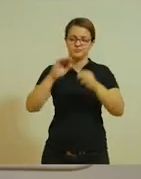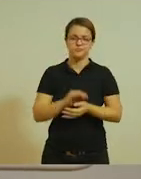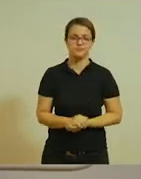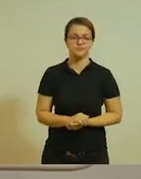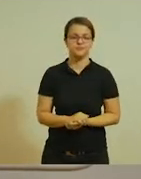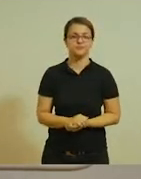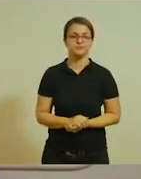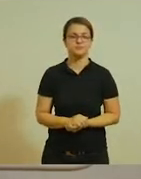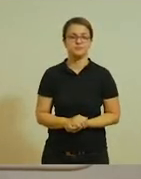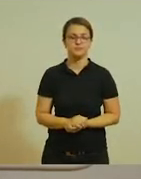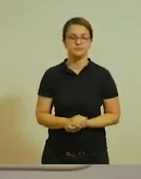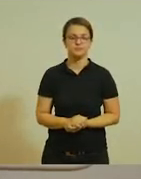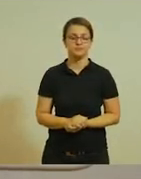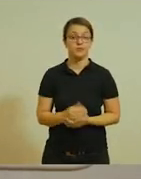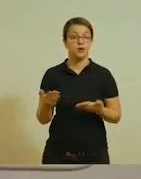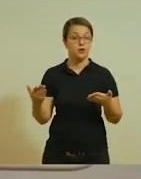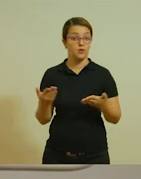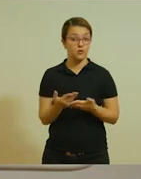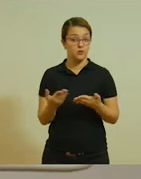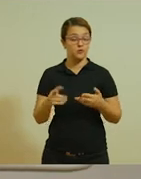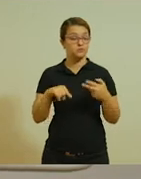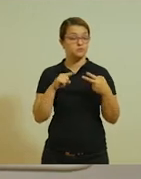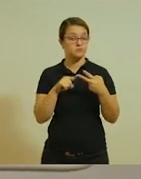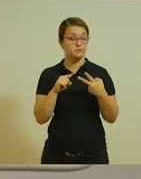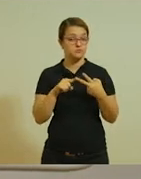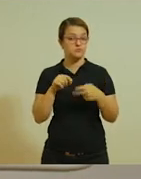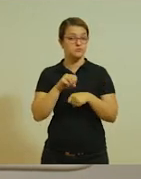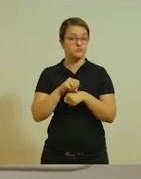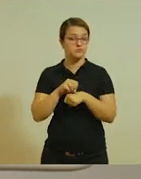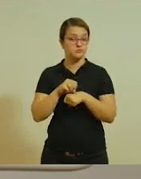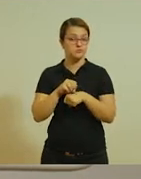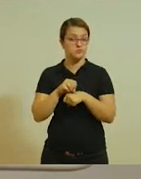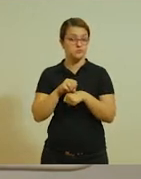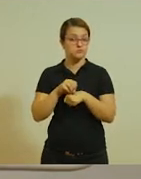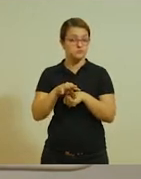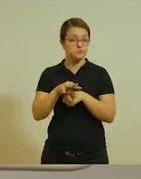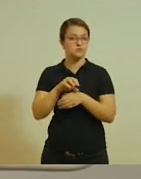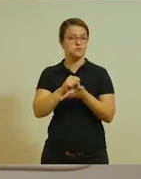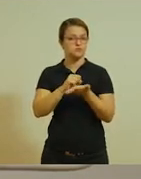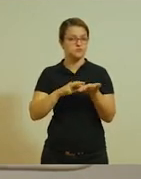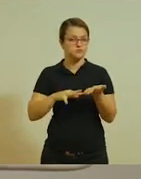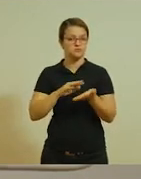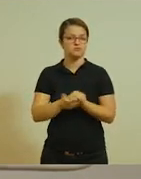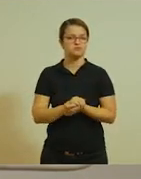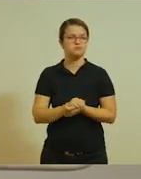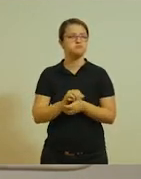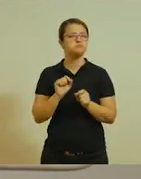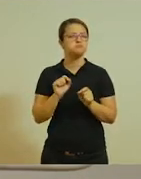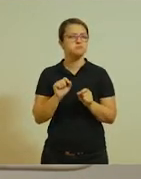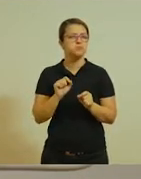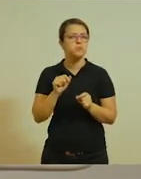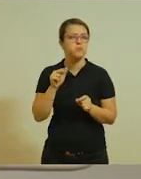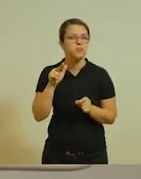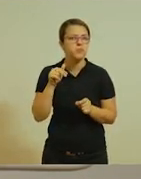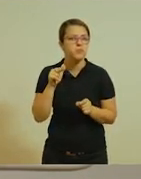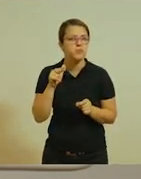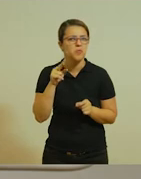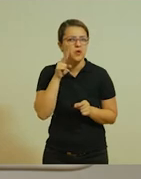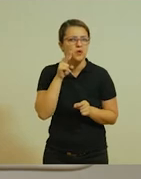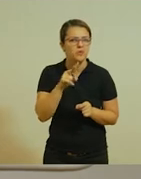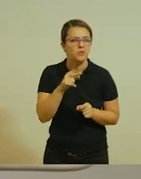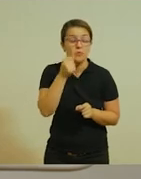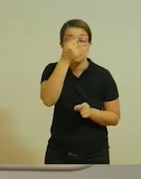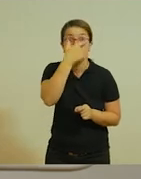Bom, agora vamos partir para a segunda atividade de hoje. Quem nunca viu uma carinha